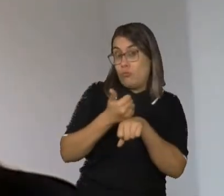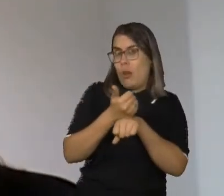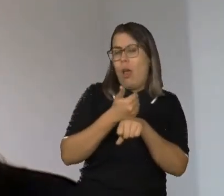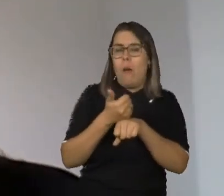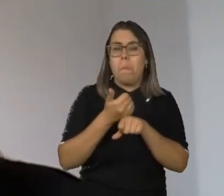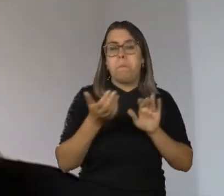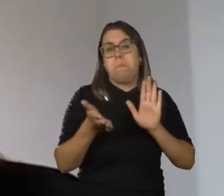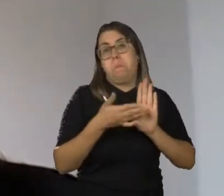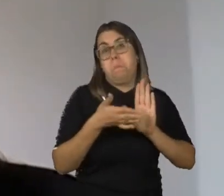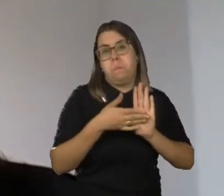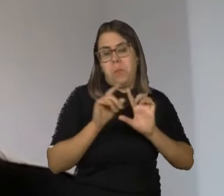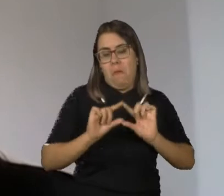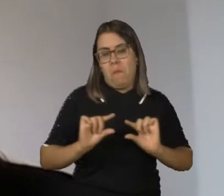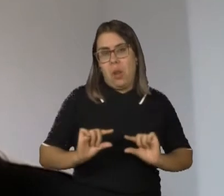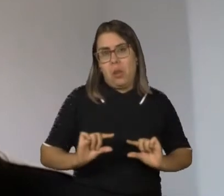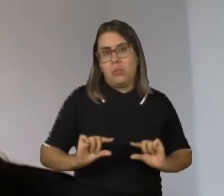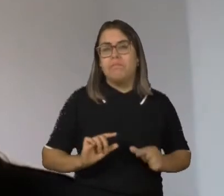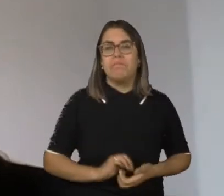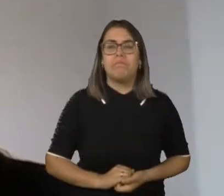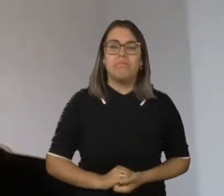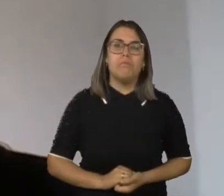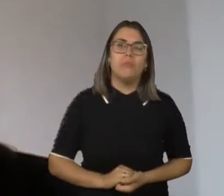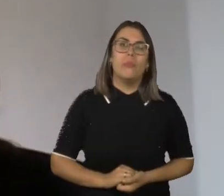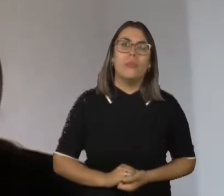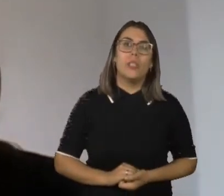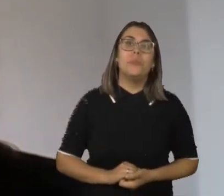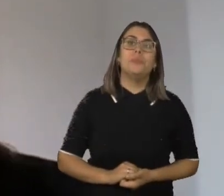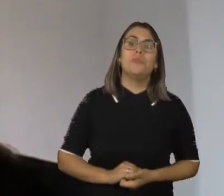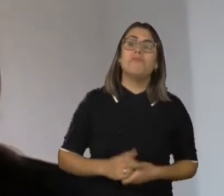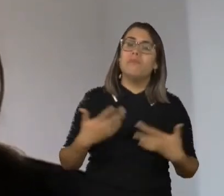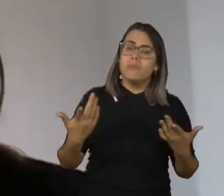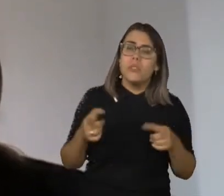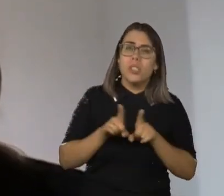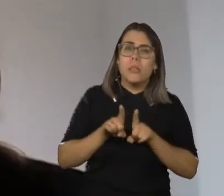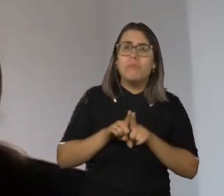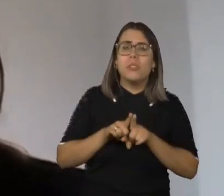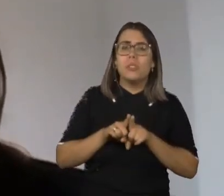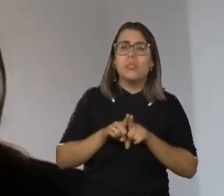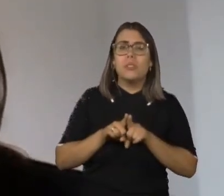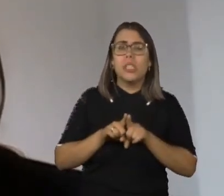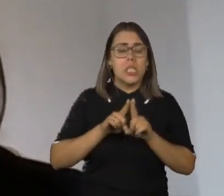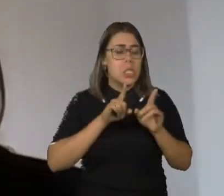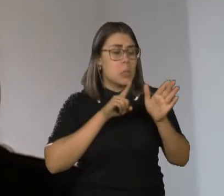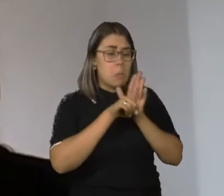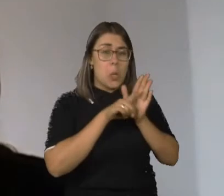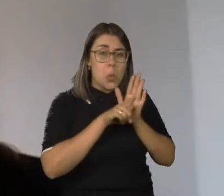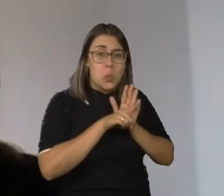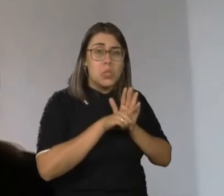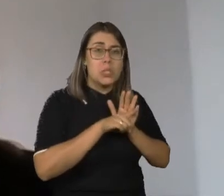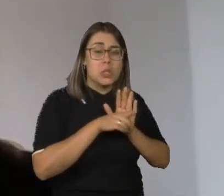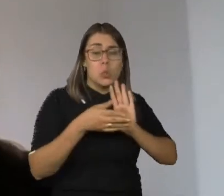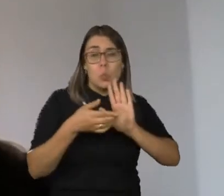essa proposta de questionamento. E ainda diria que esses questionamentos que nós propomos aqui